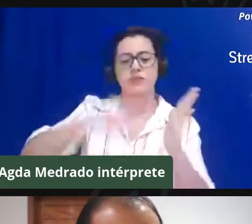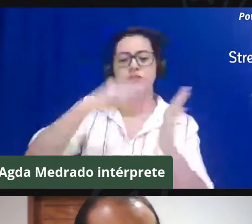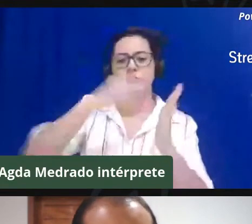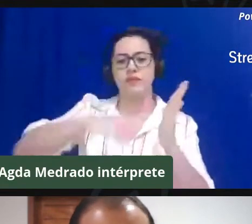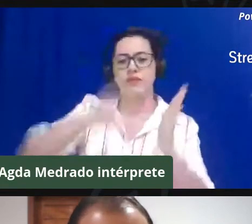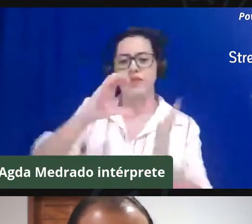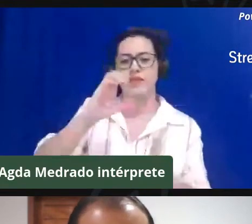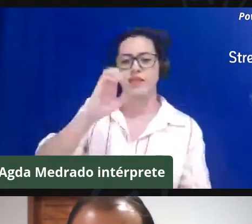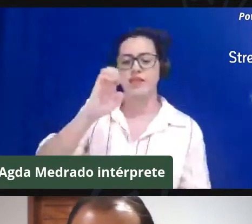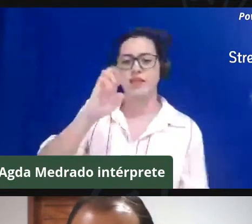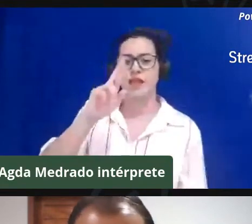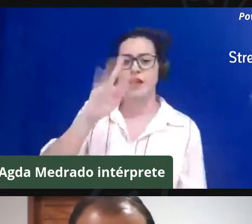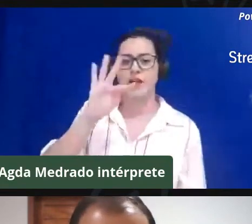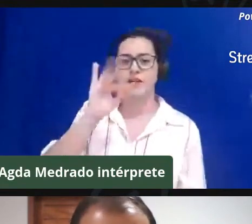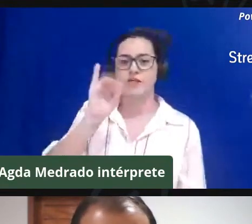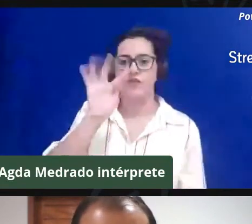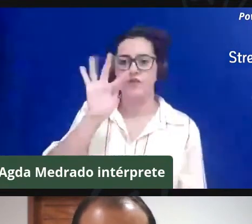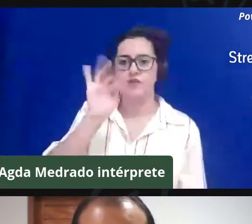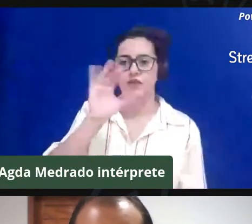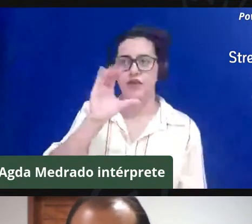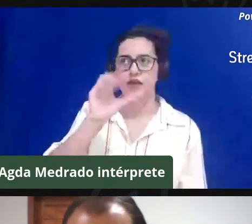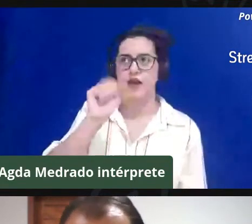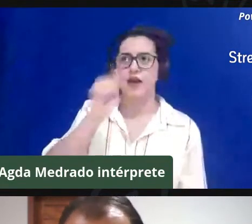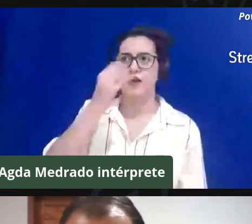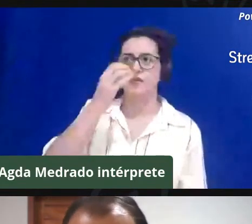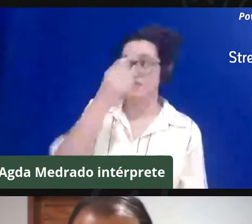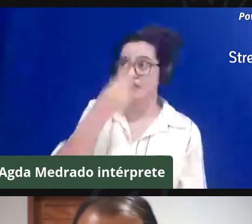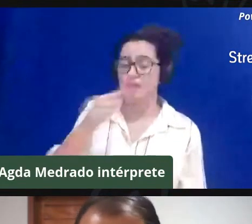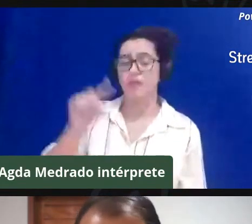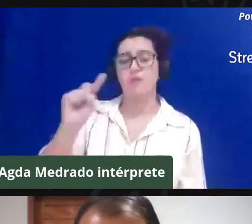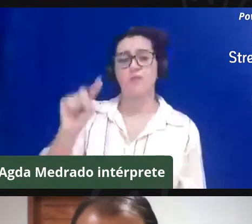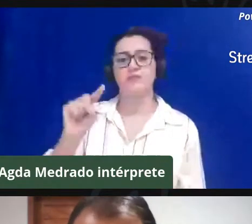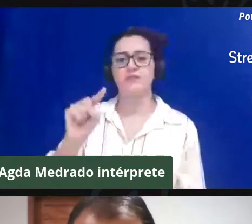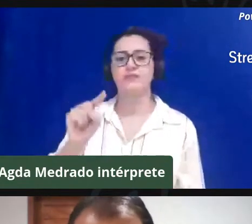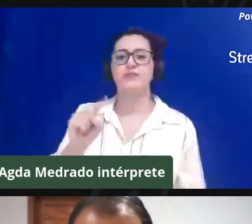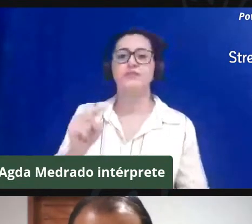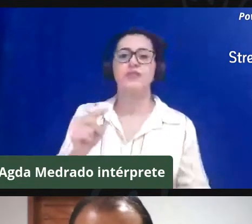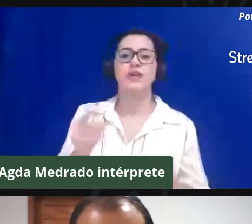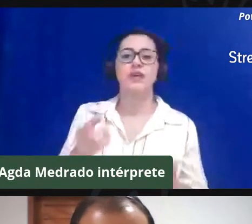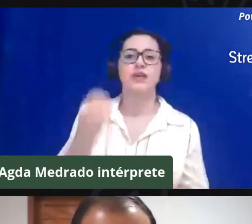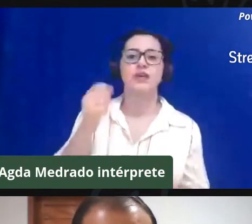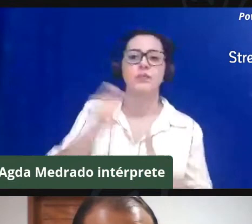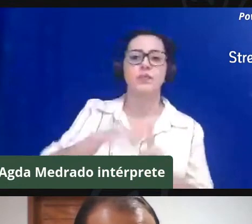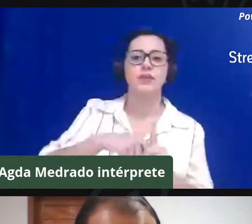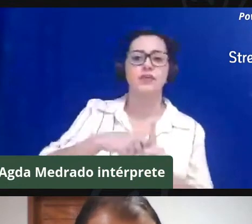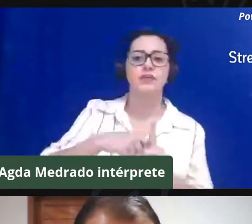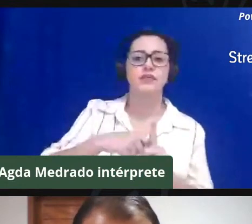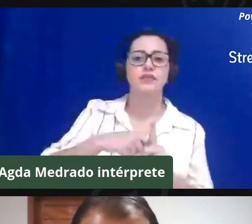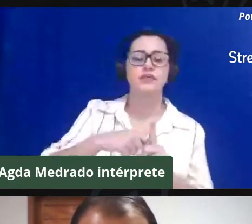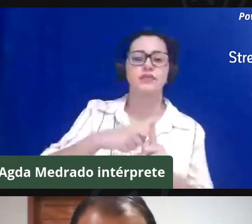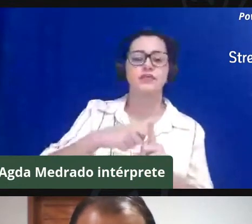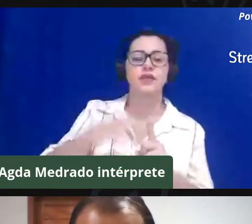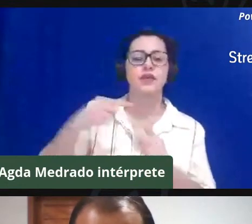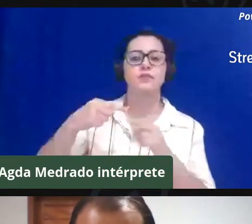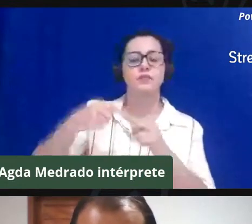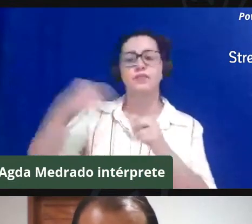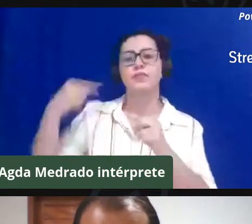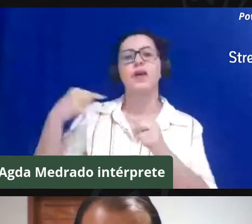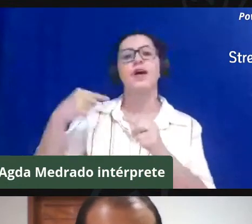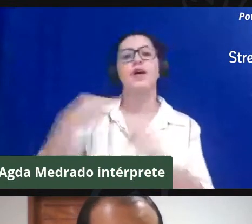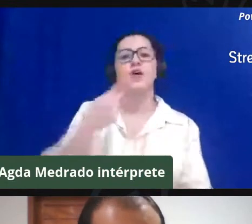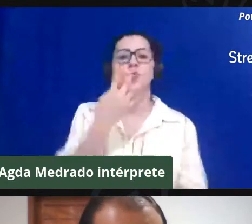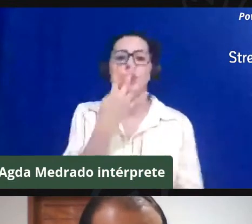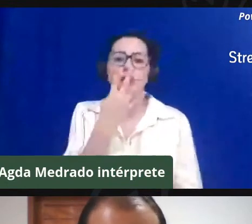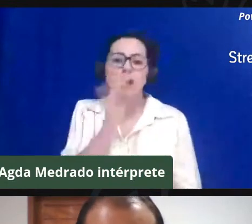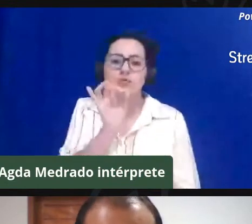outubro, quatro comunidades quilombolas certificadas em todo o Brasil. Isso é um retrocesso gigantesco e